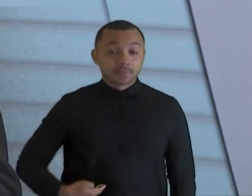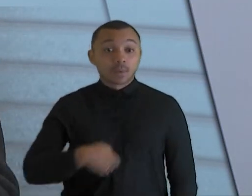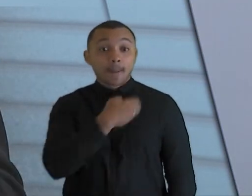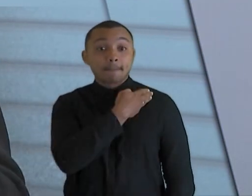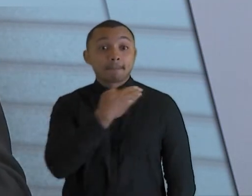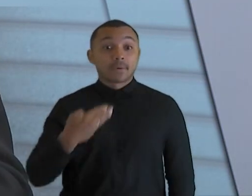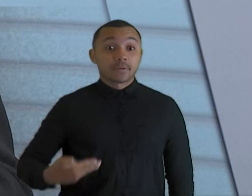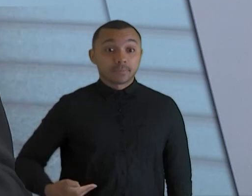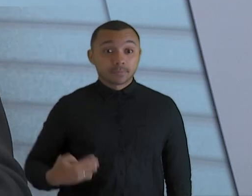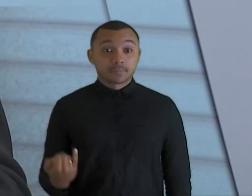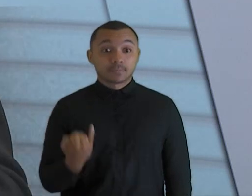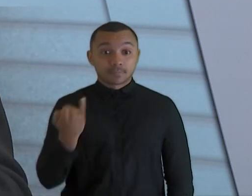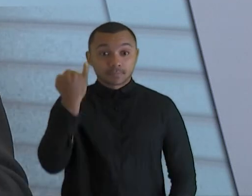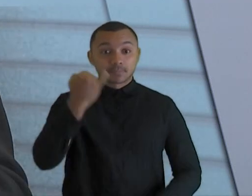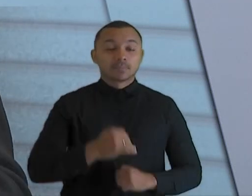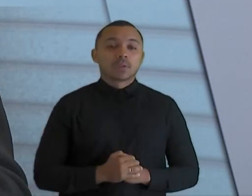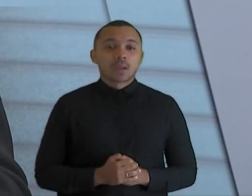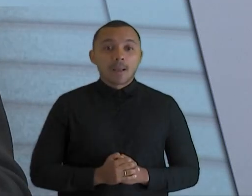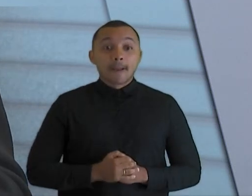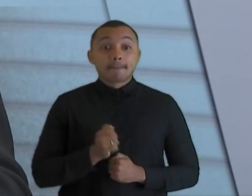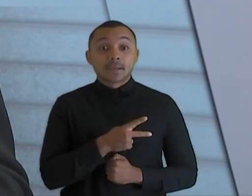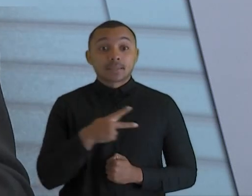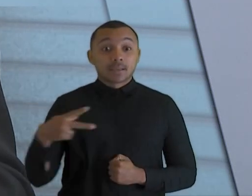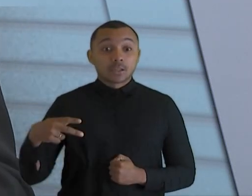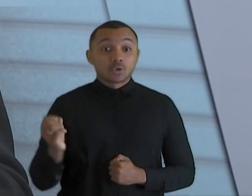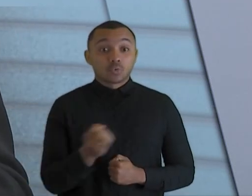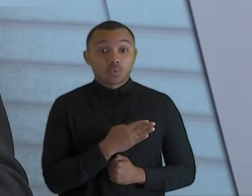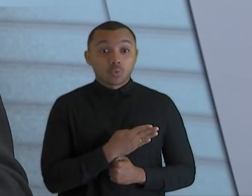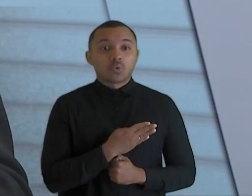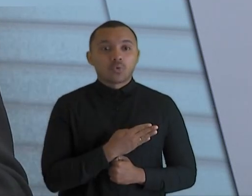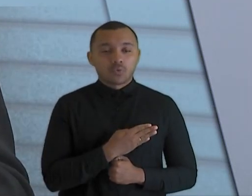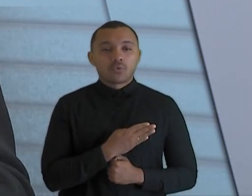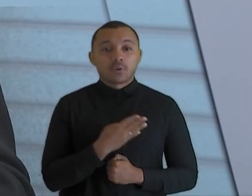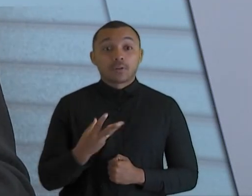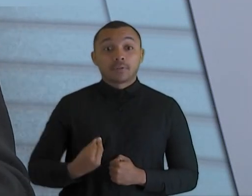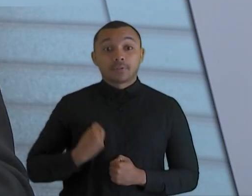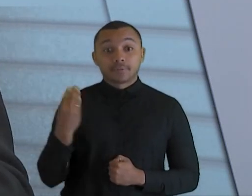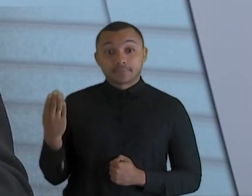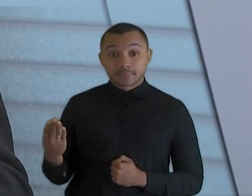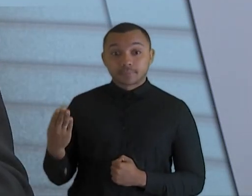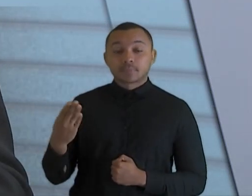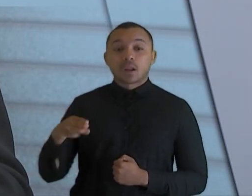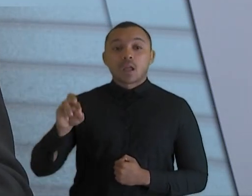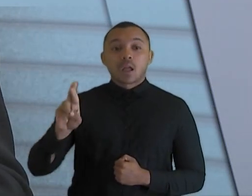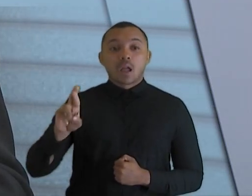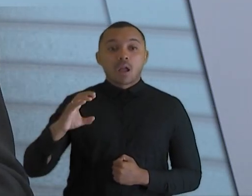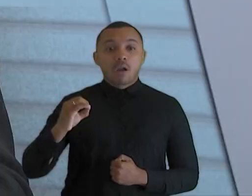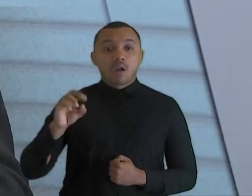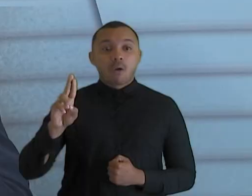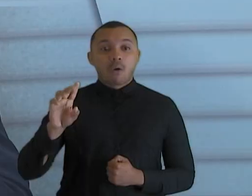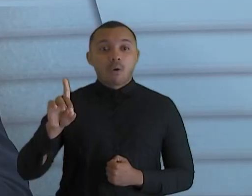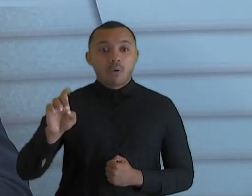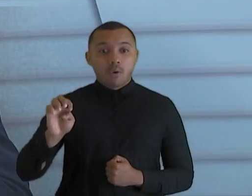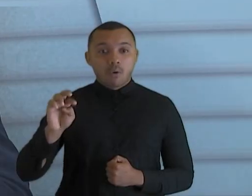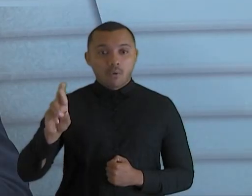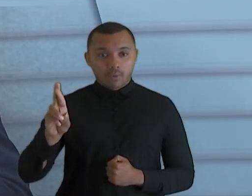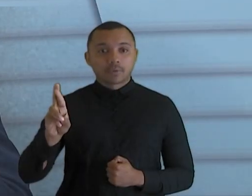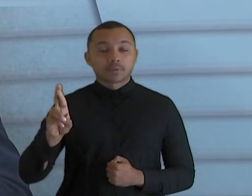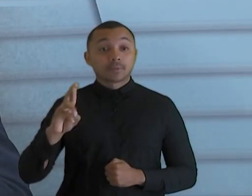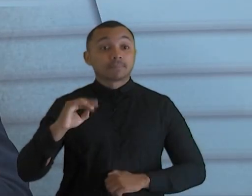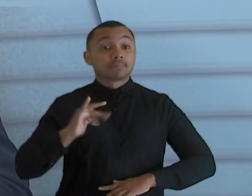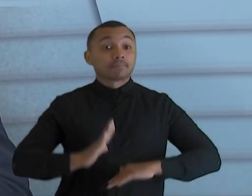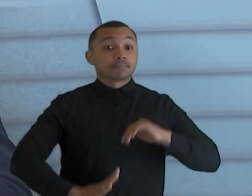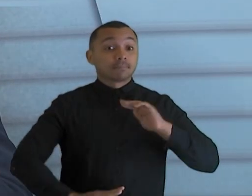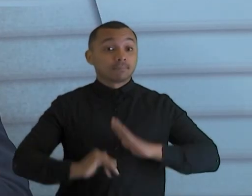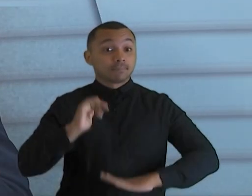faz esse trabalho. O novo presidente do tribunal está aqui comigo, o doutor Holden Queiroz, que é inclusive funcionário de carreira,